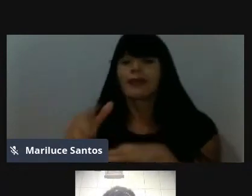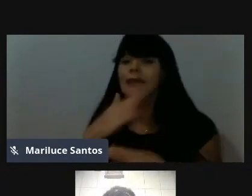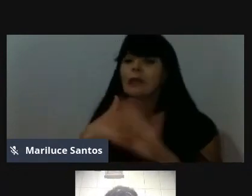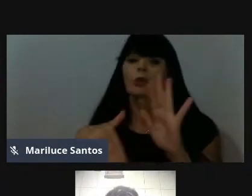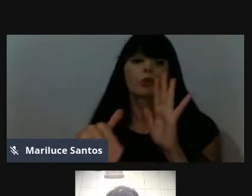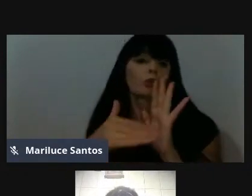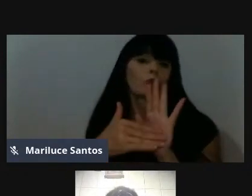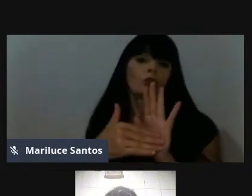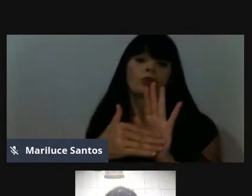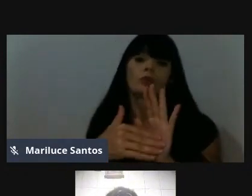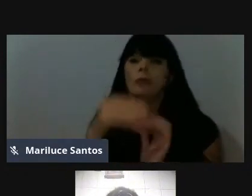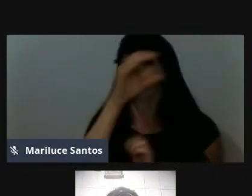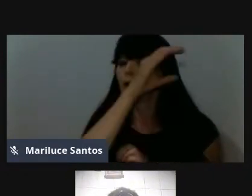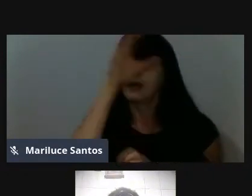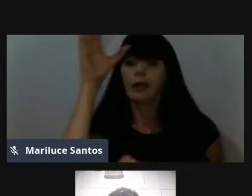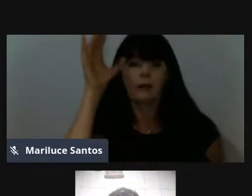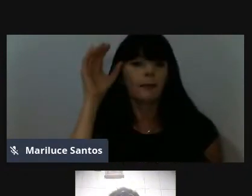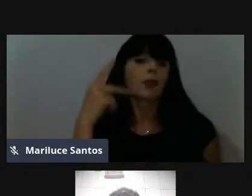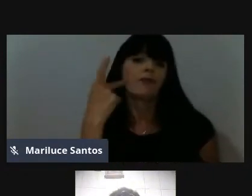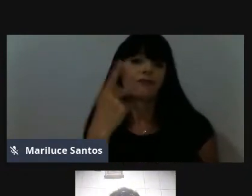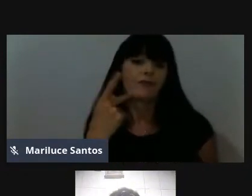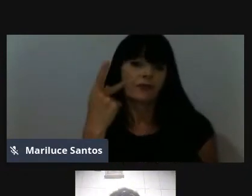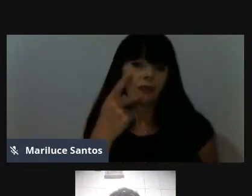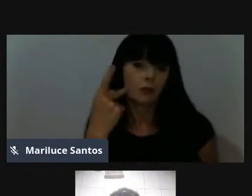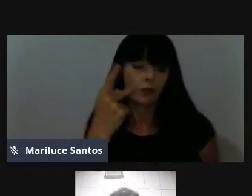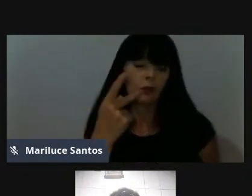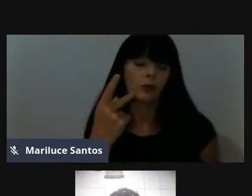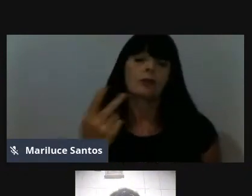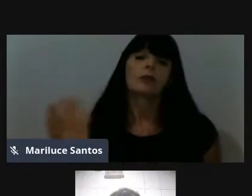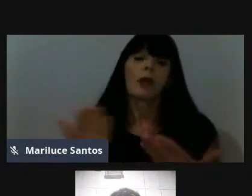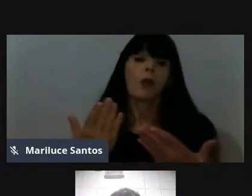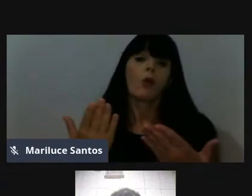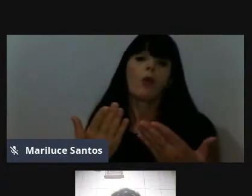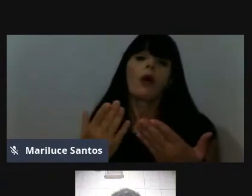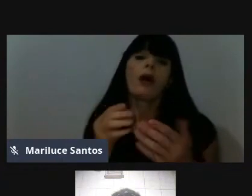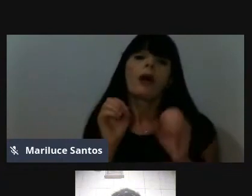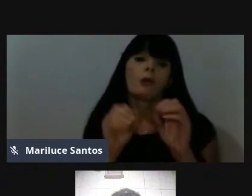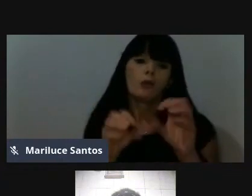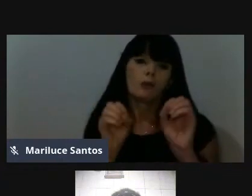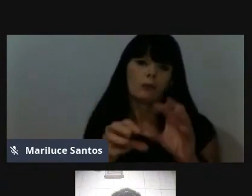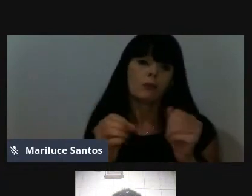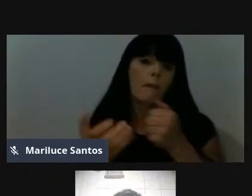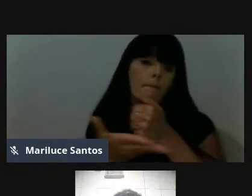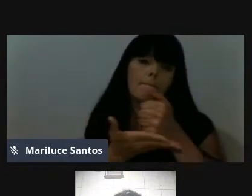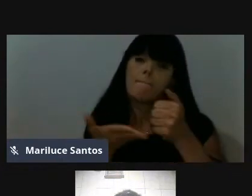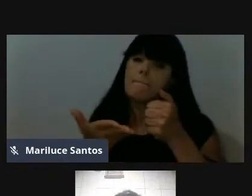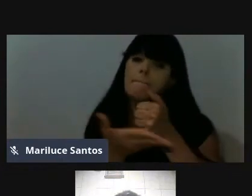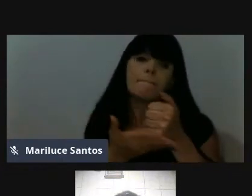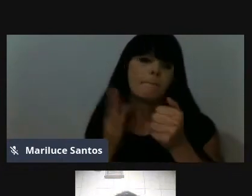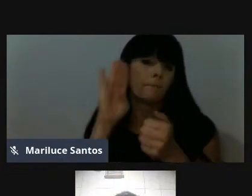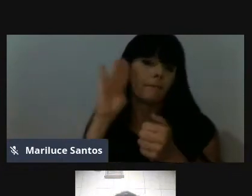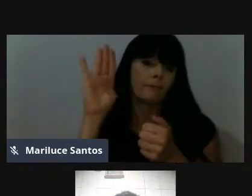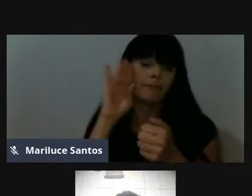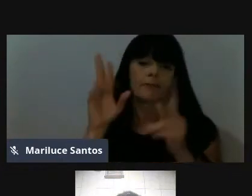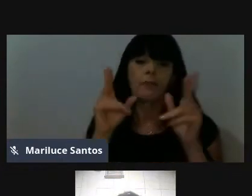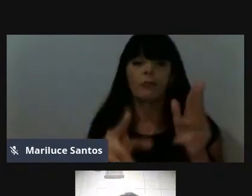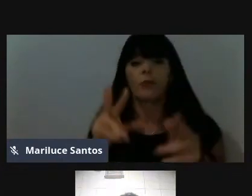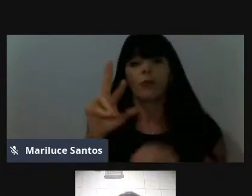plenário da Câmara, por nós vereadores, então, a educação é a base de tudo, né? Como o Rafael disse,